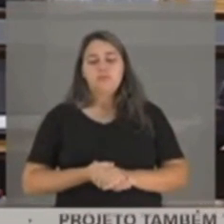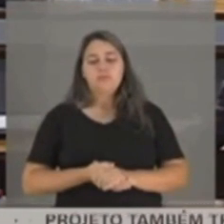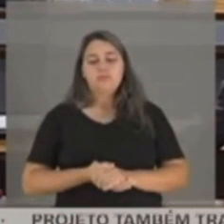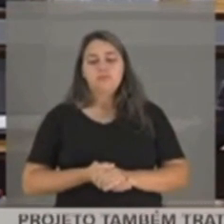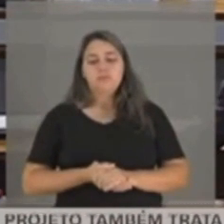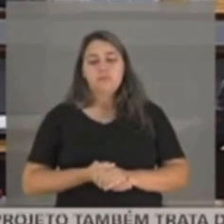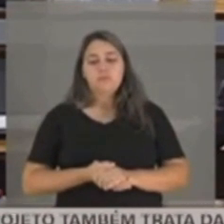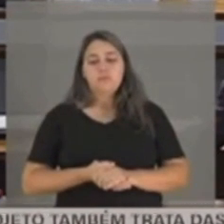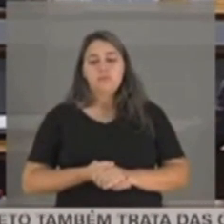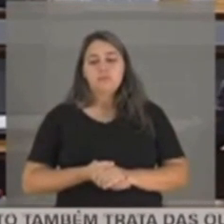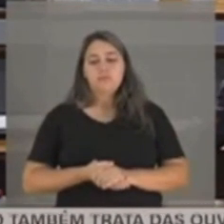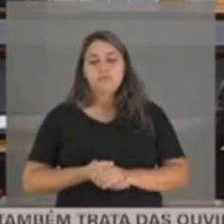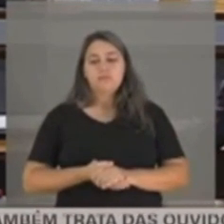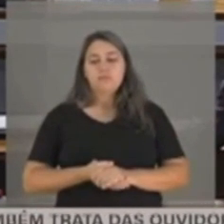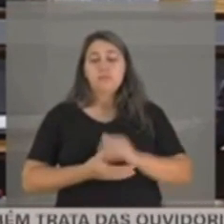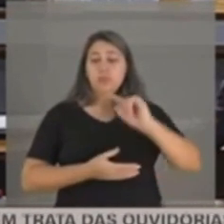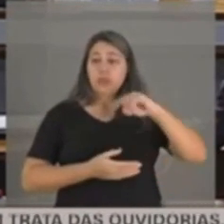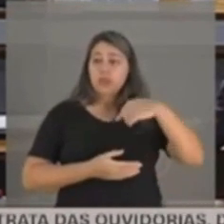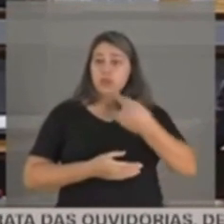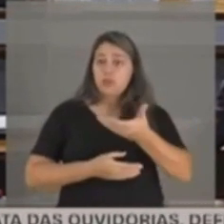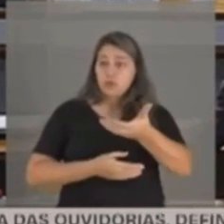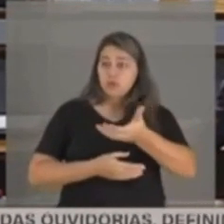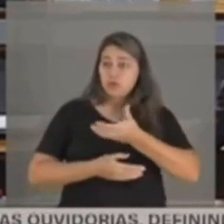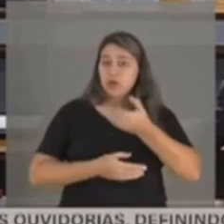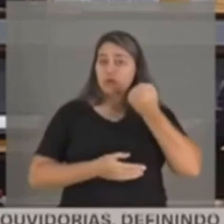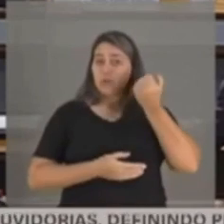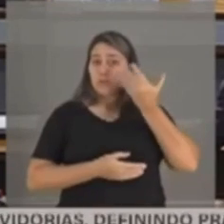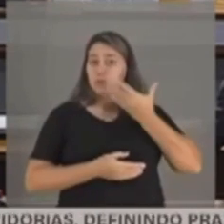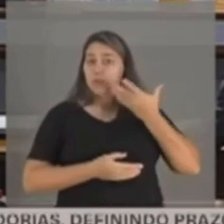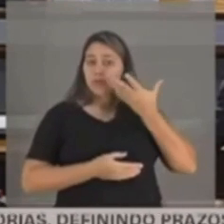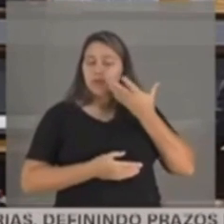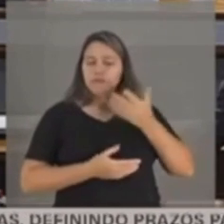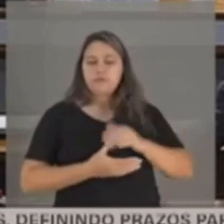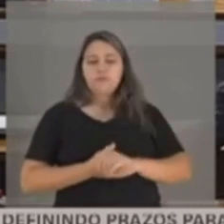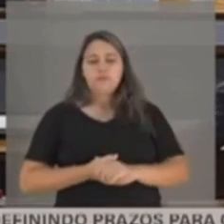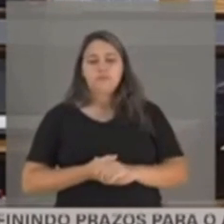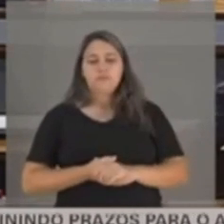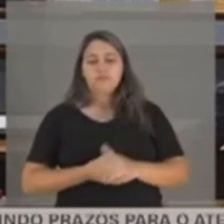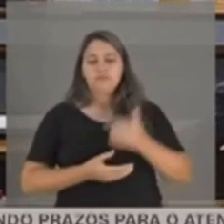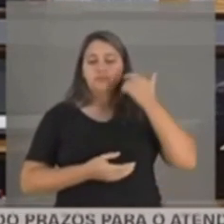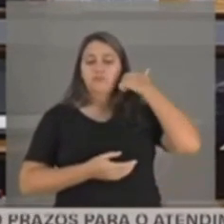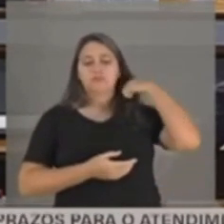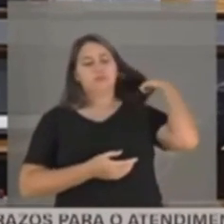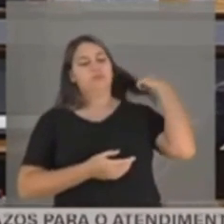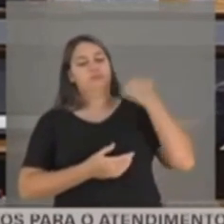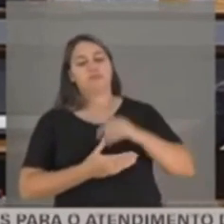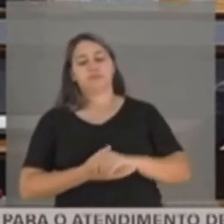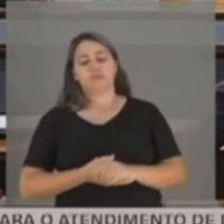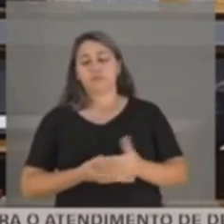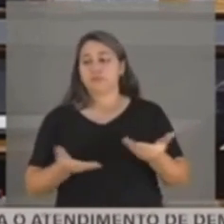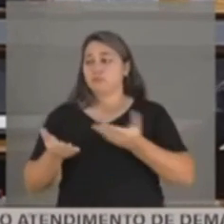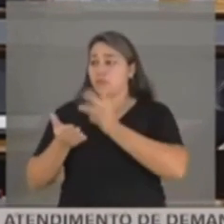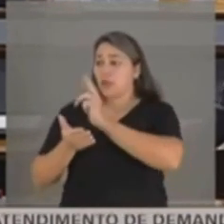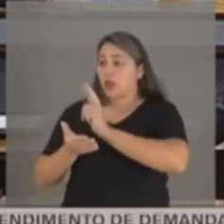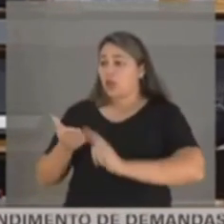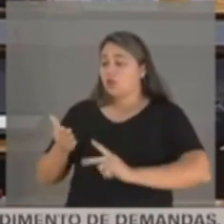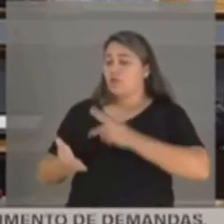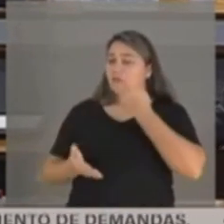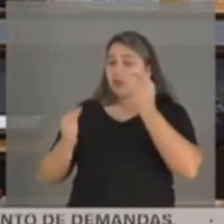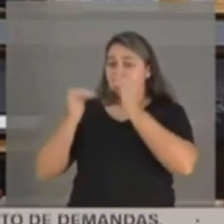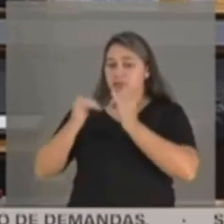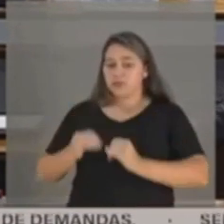Isabela, Isabela. Depois eu quero a palavra para Vamos às imagens. Senhor relator, relate aí as imagens.